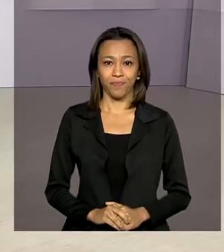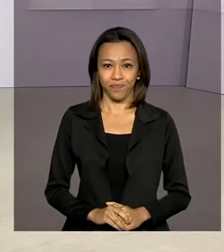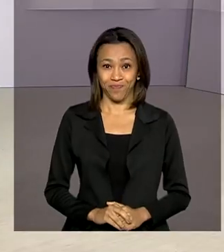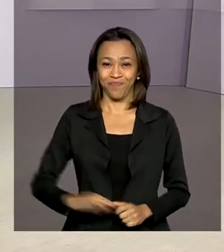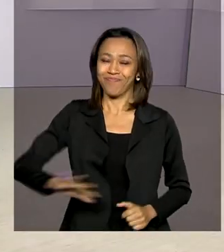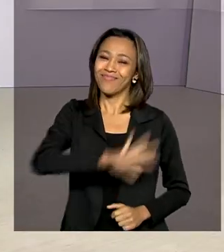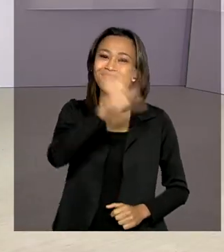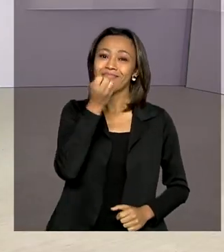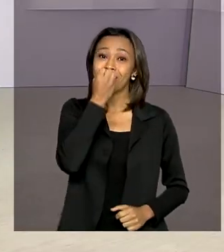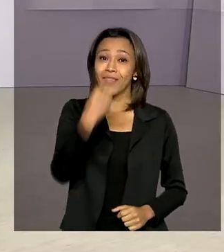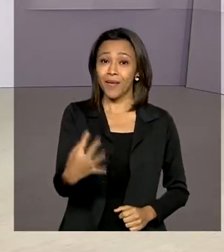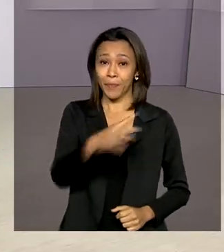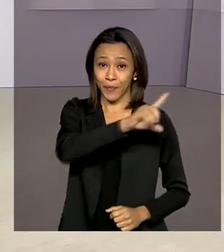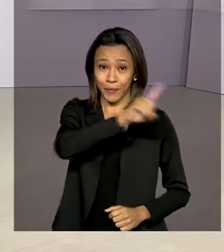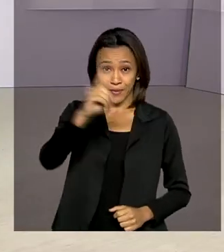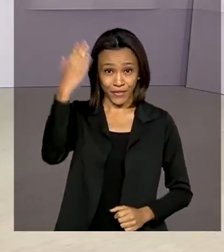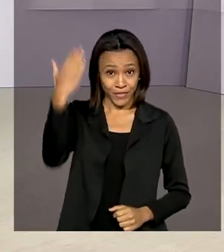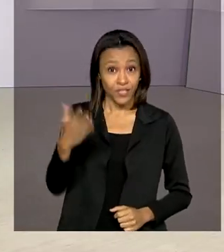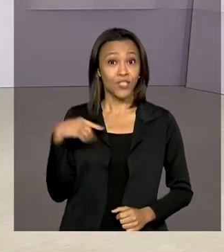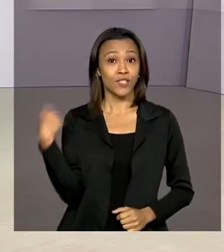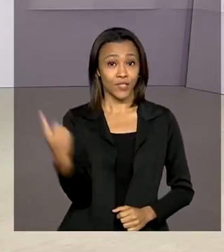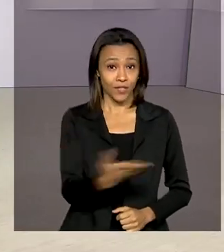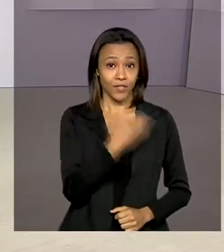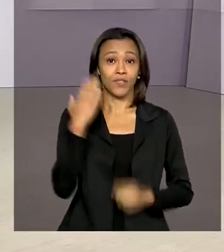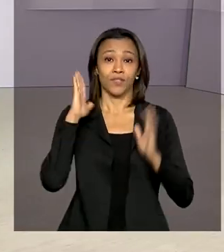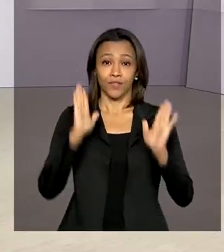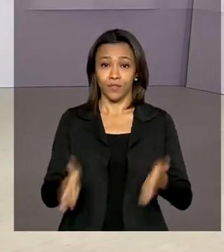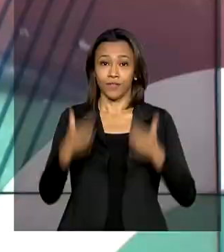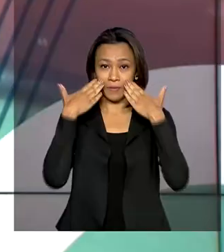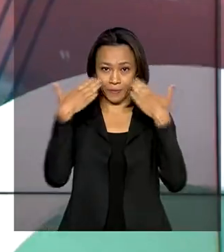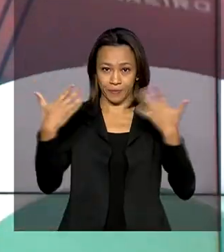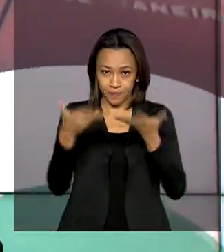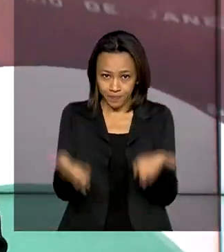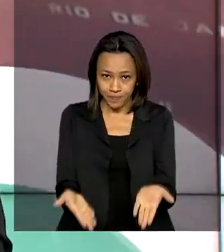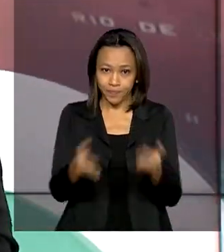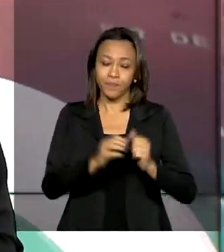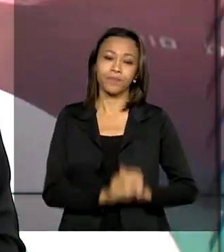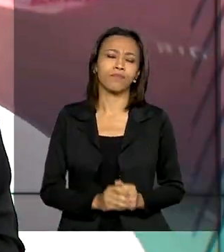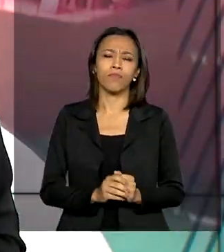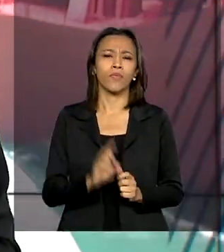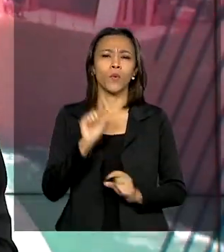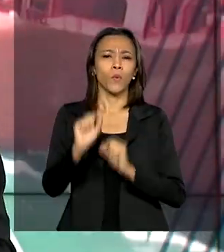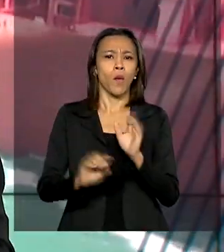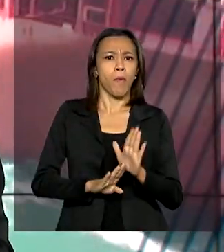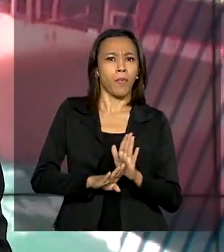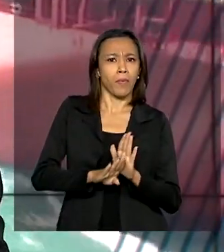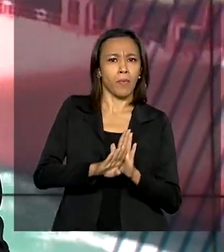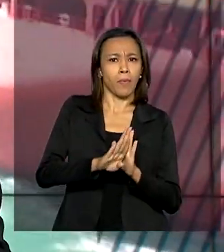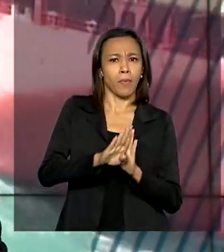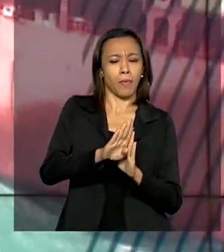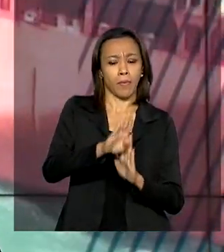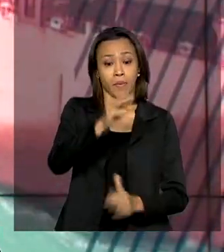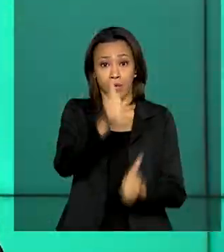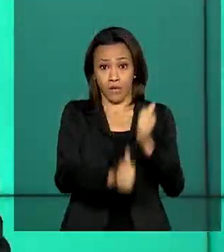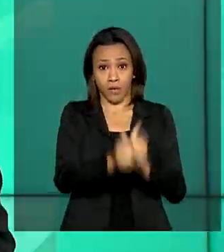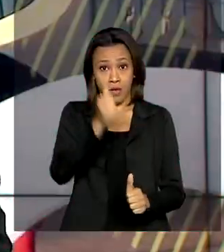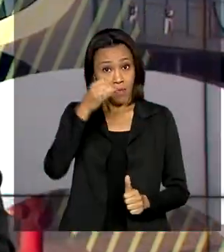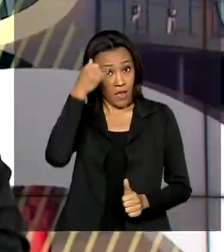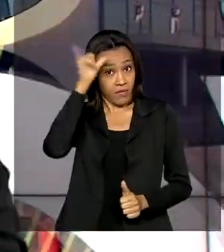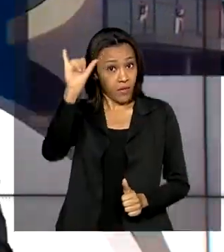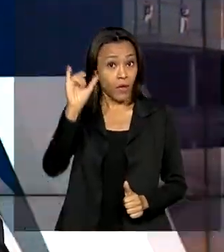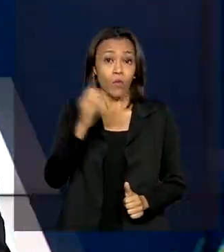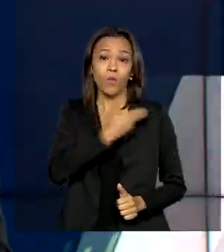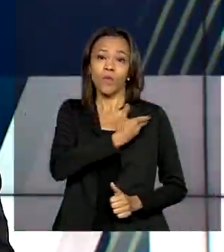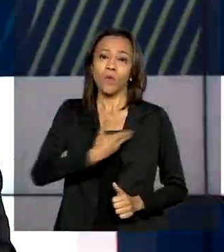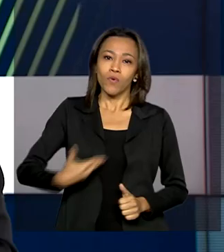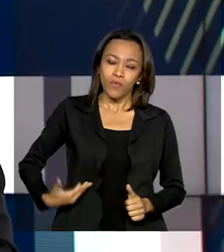Olá, bom dia para você. Já estamos no ar com o governo agora. Para conter a alta nos preços do arroz, o governo